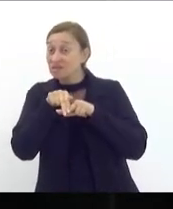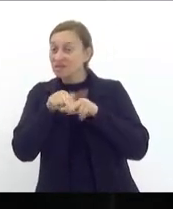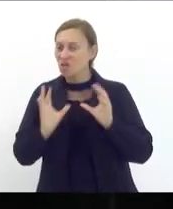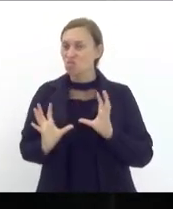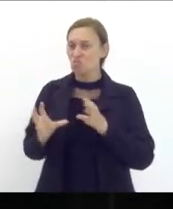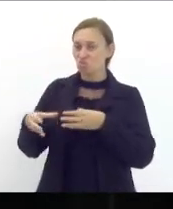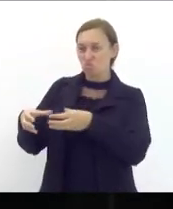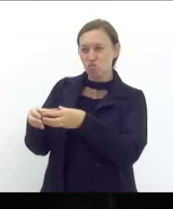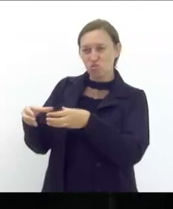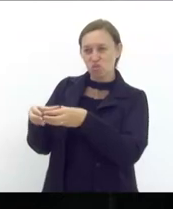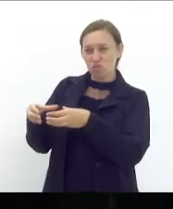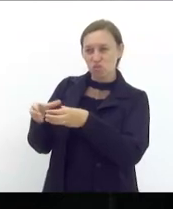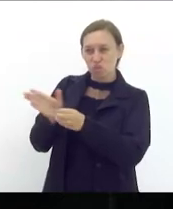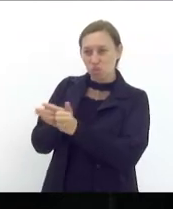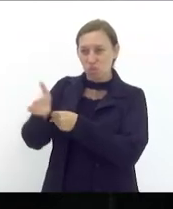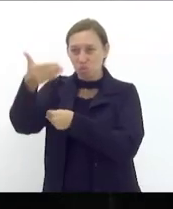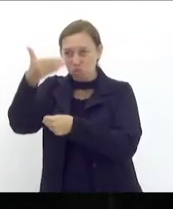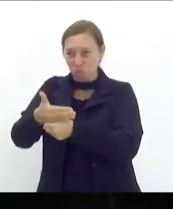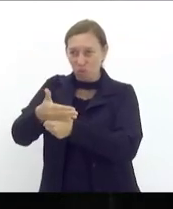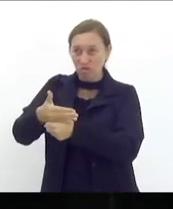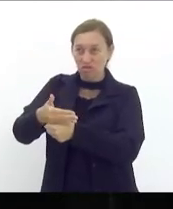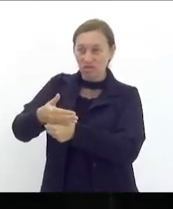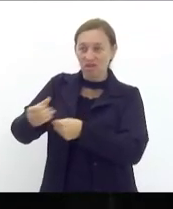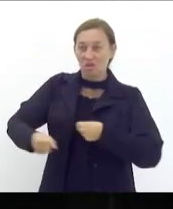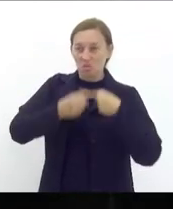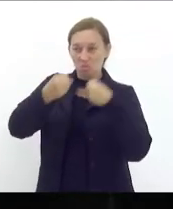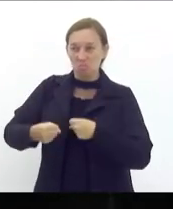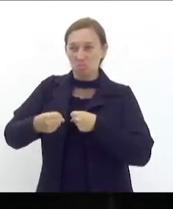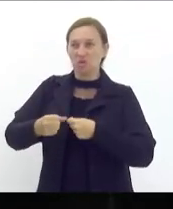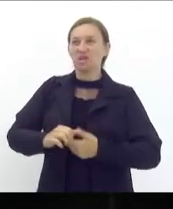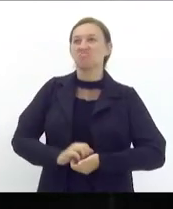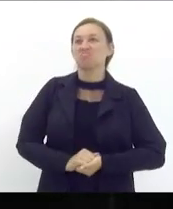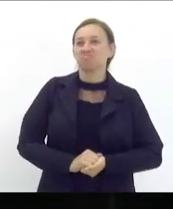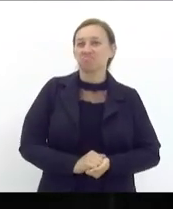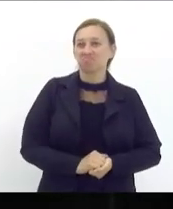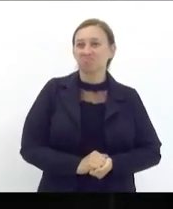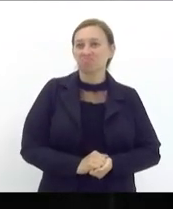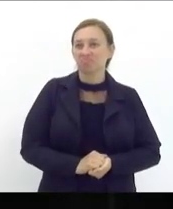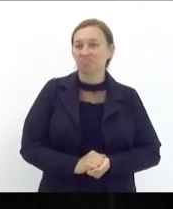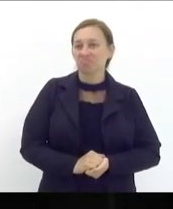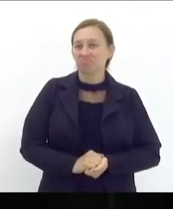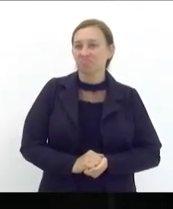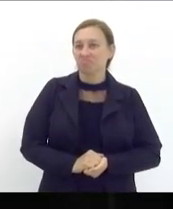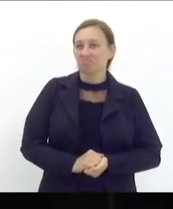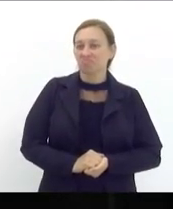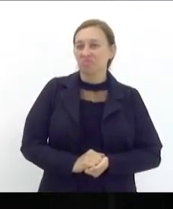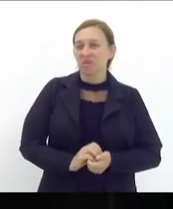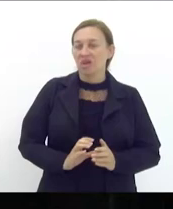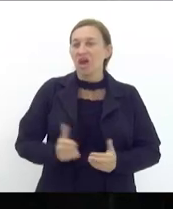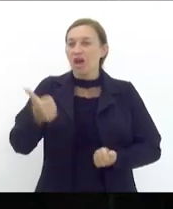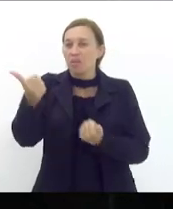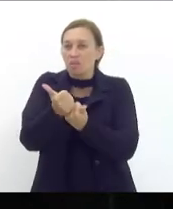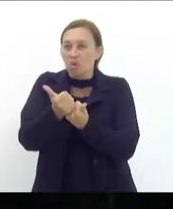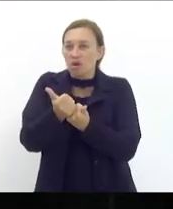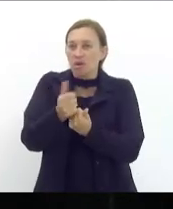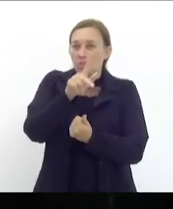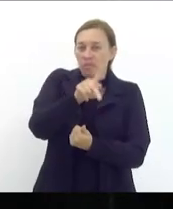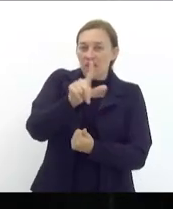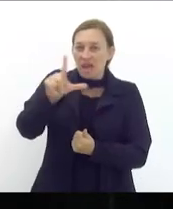grupo esta facção que está no poder apoia o PL da censura